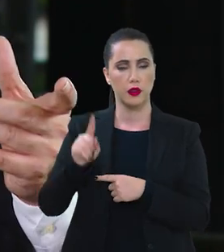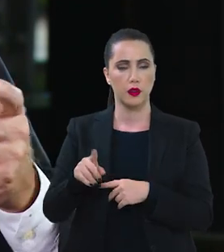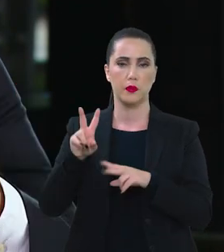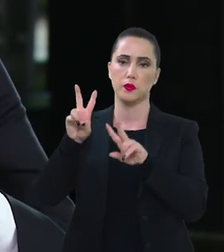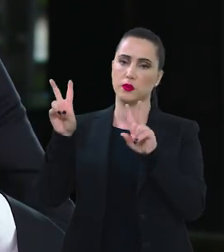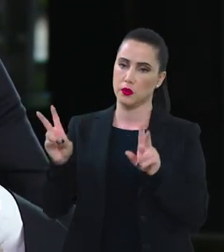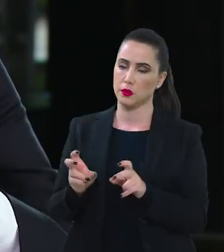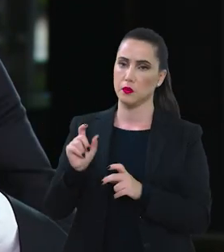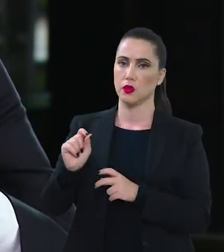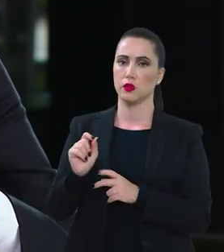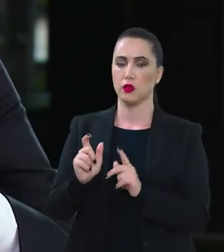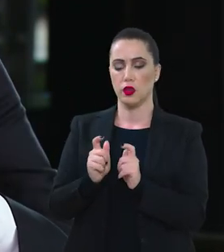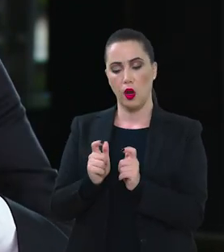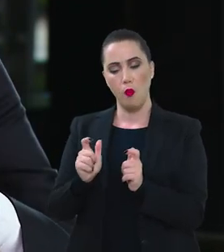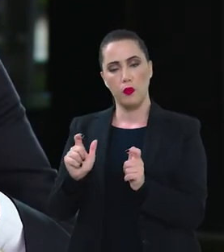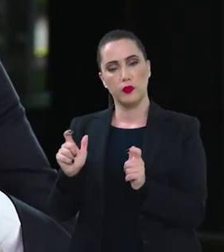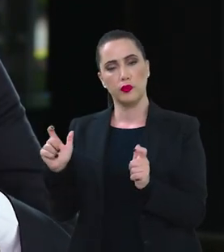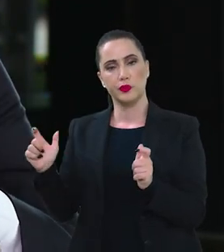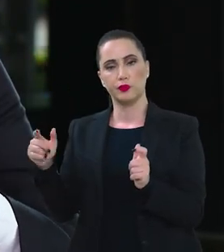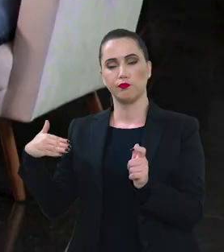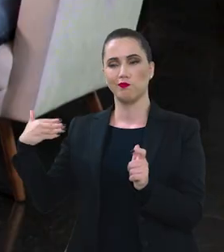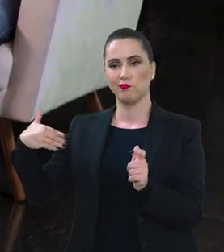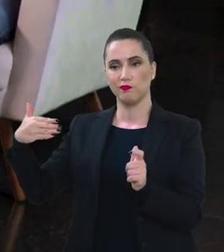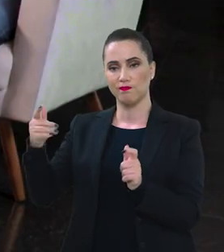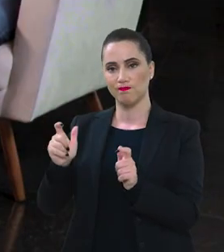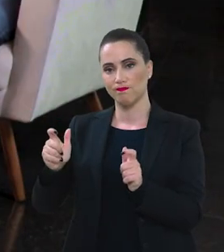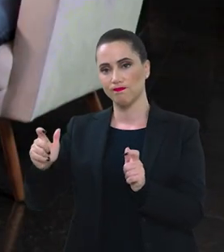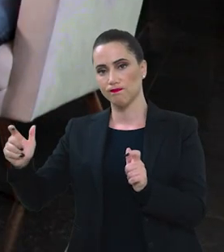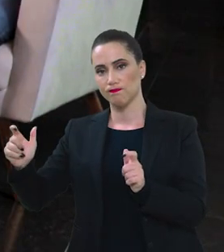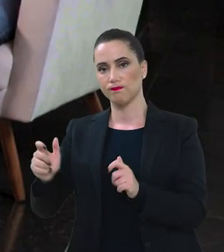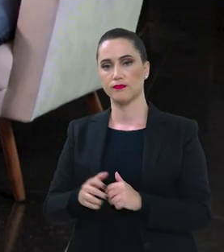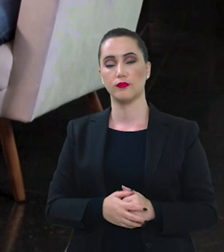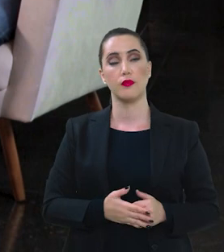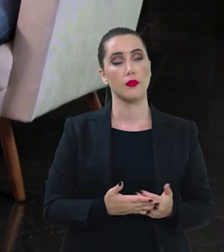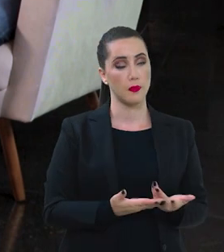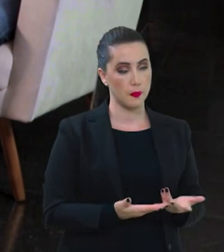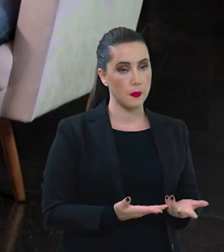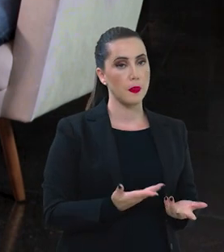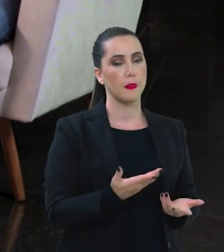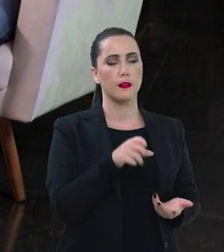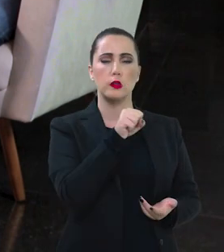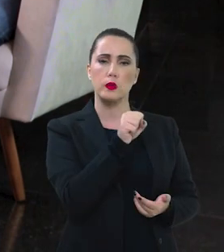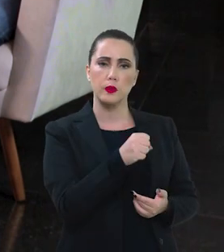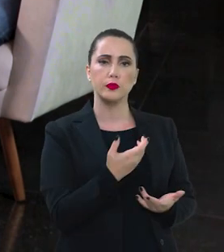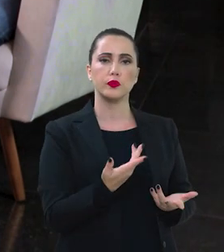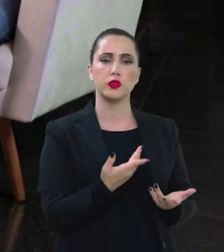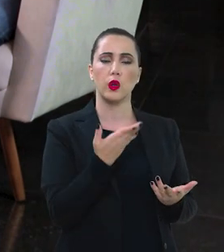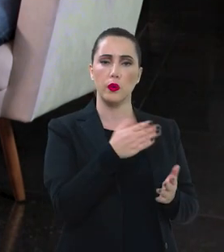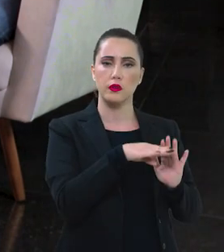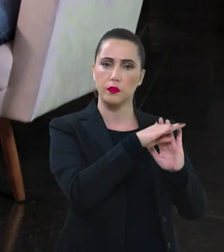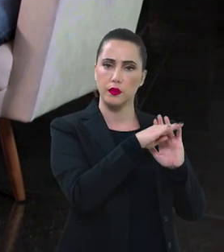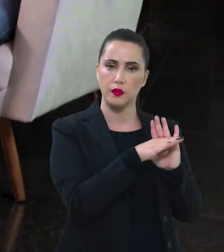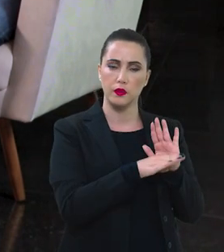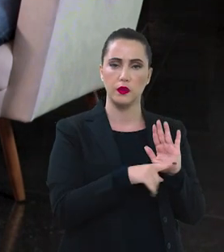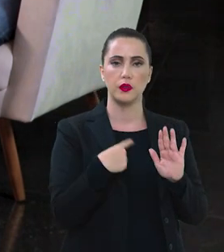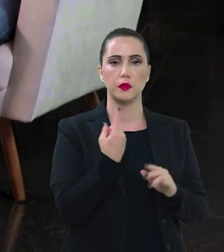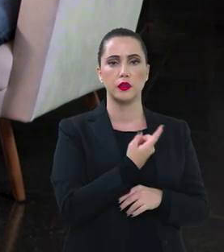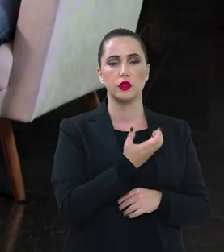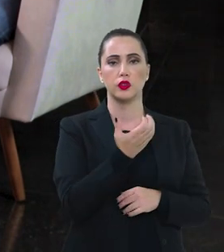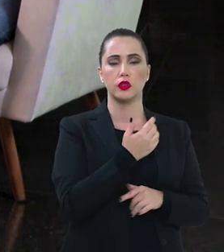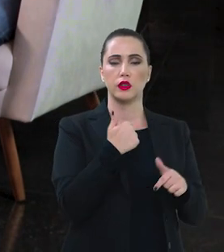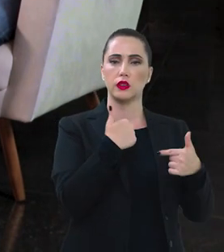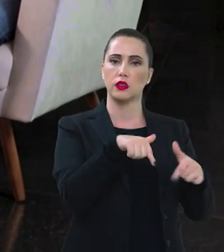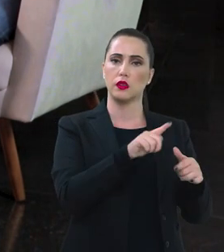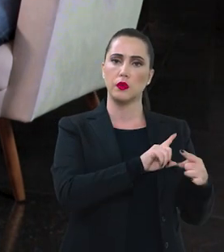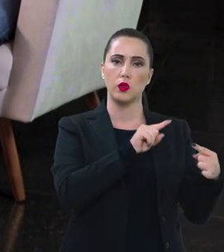você falou, é uma questão que aumentou nos últimos anos. Sim, o Pronace é um programa